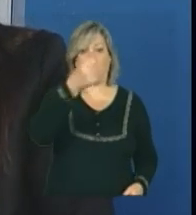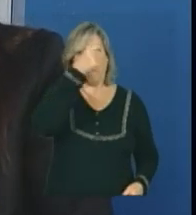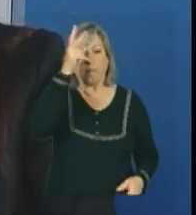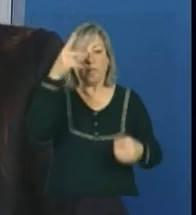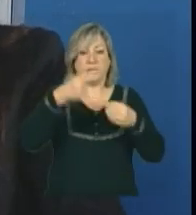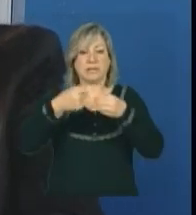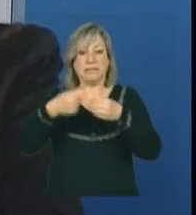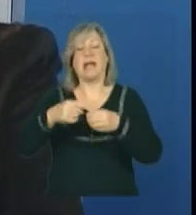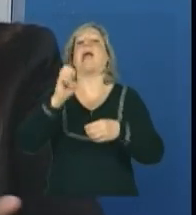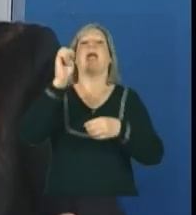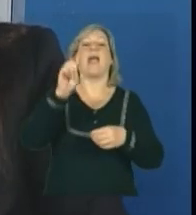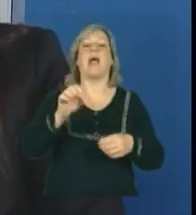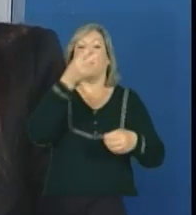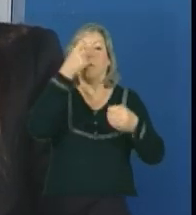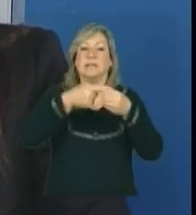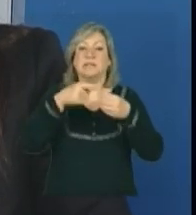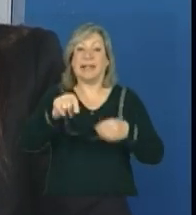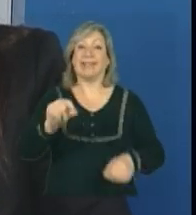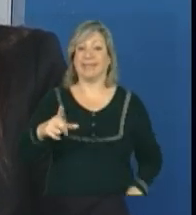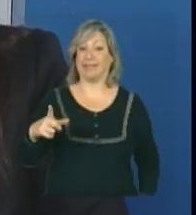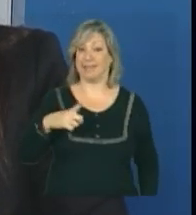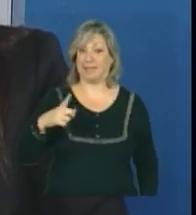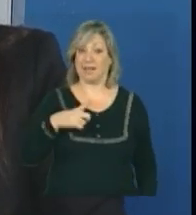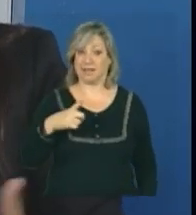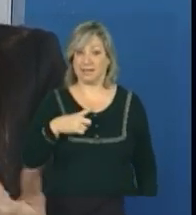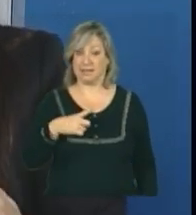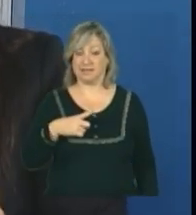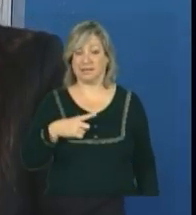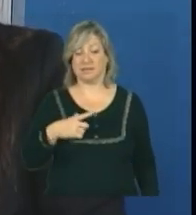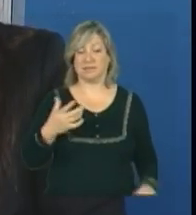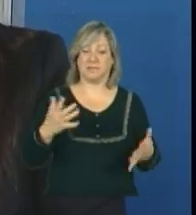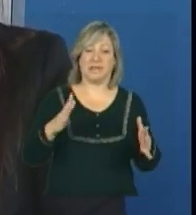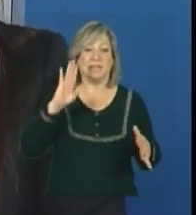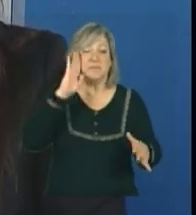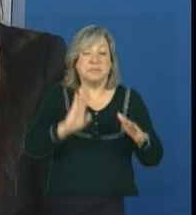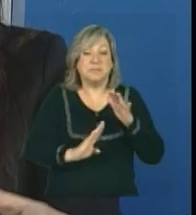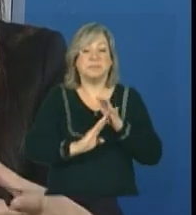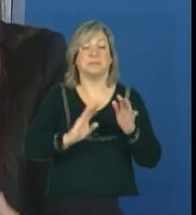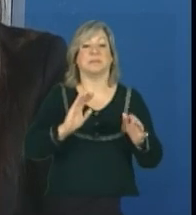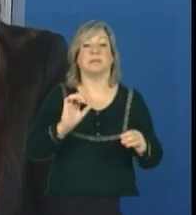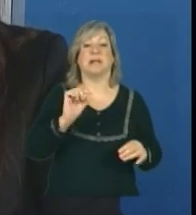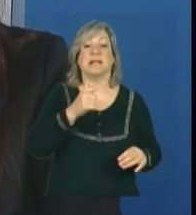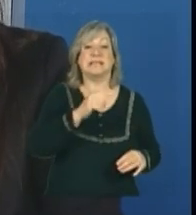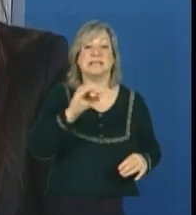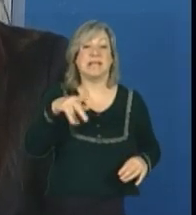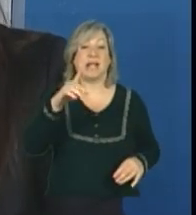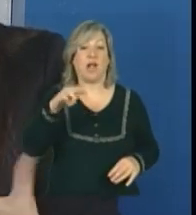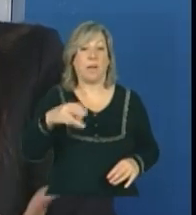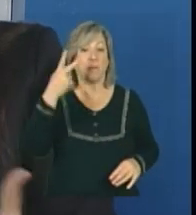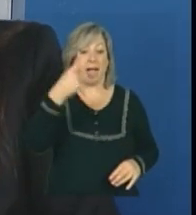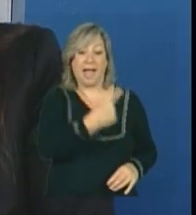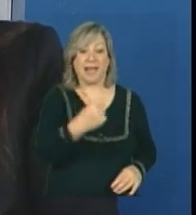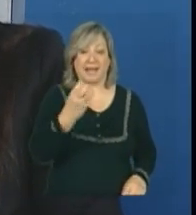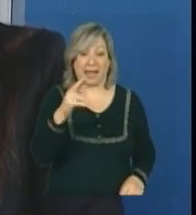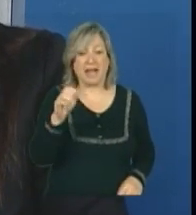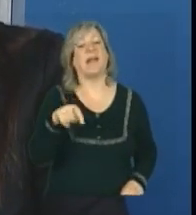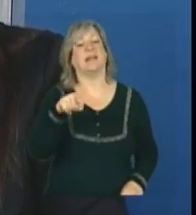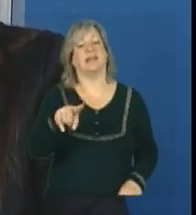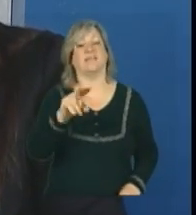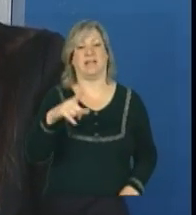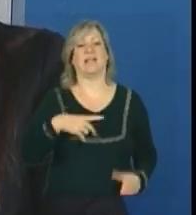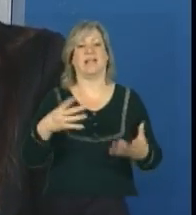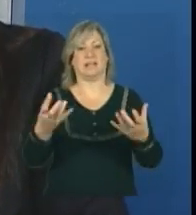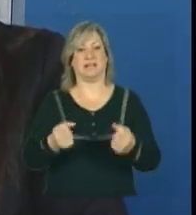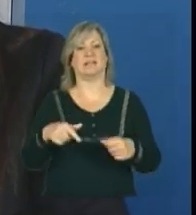é um município que tem pelo menos 700 metros quadrados por CRAS, ele estará, você